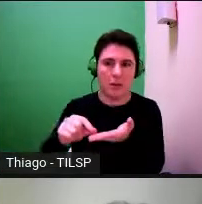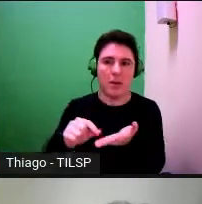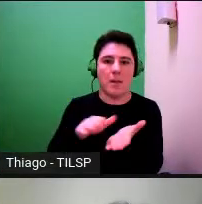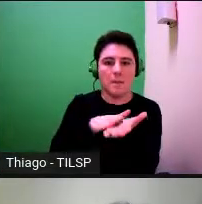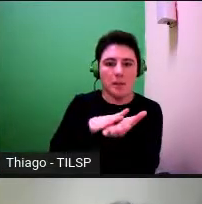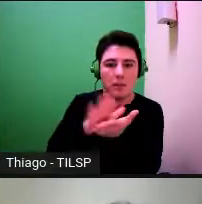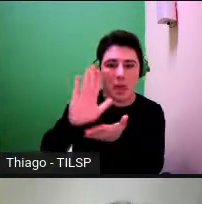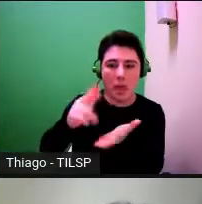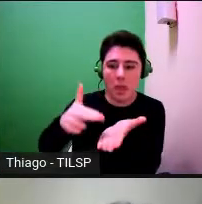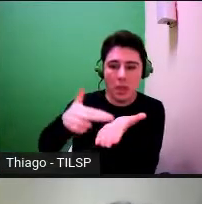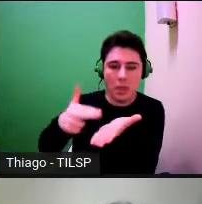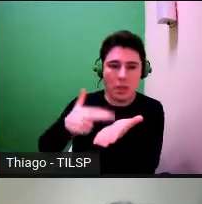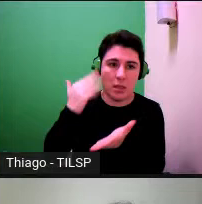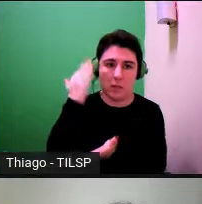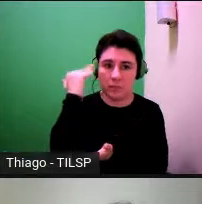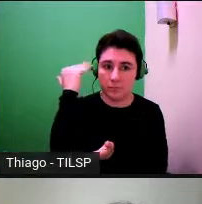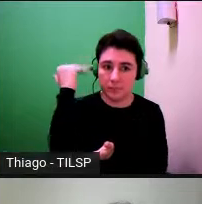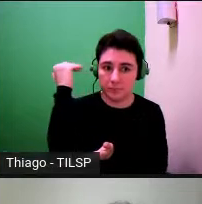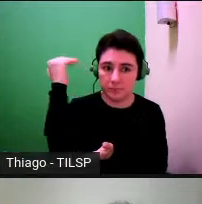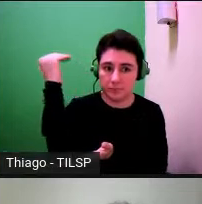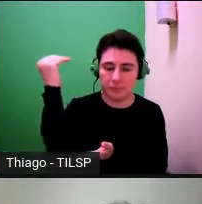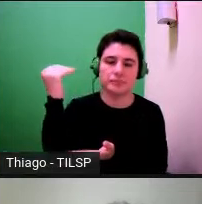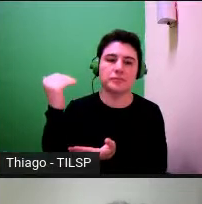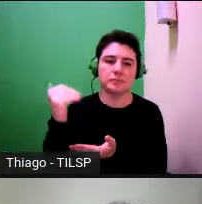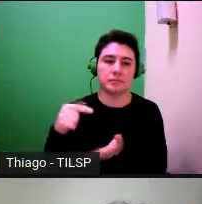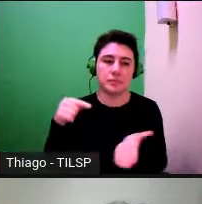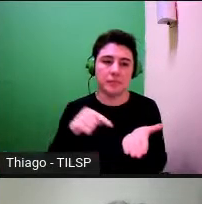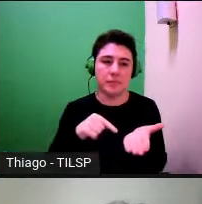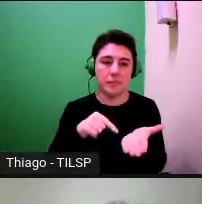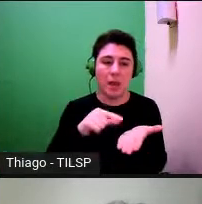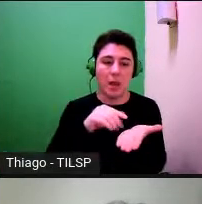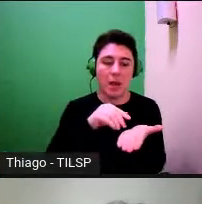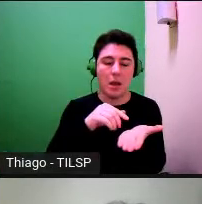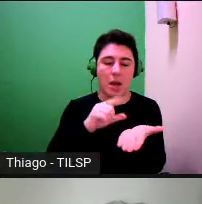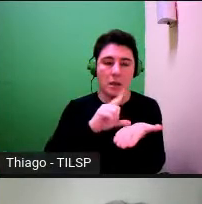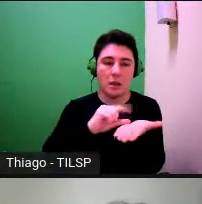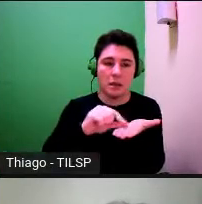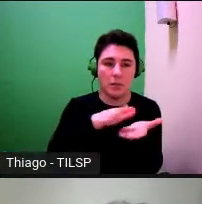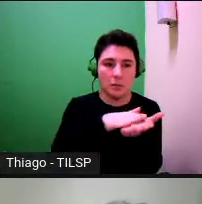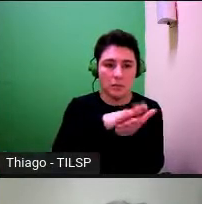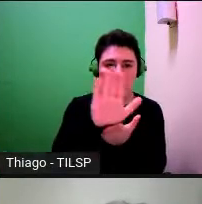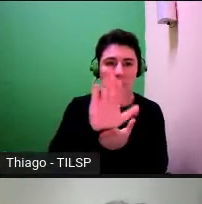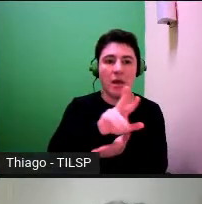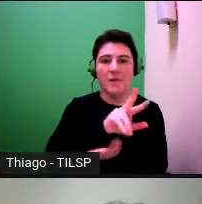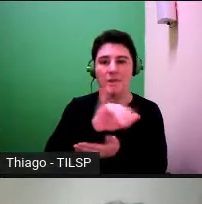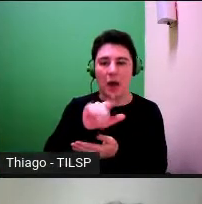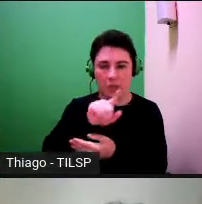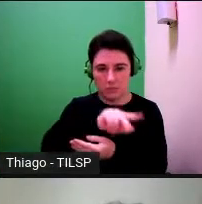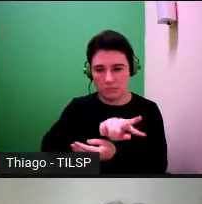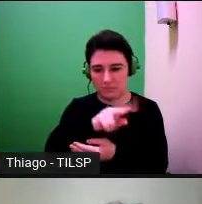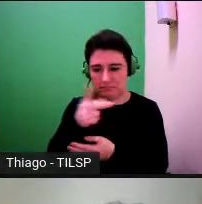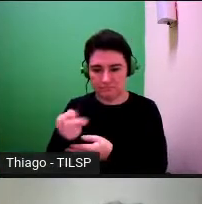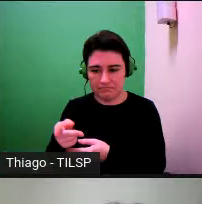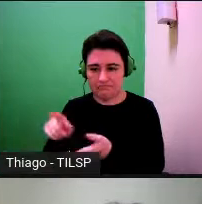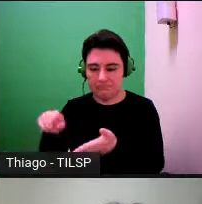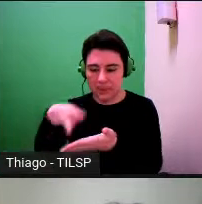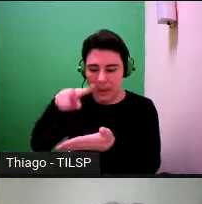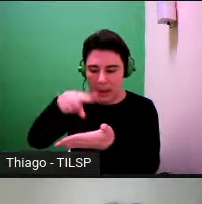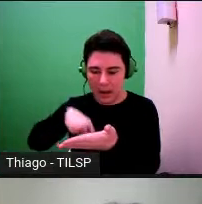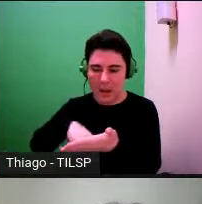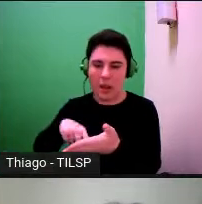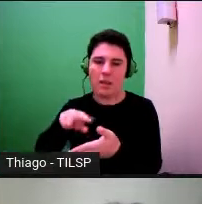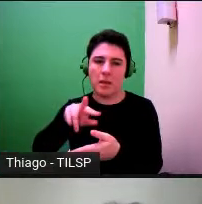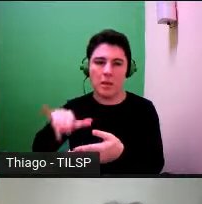conhecida e que um artigo científico publicado numa revista se passa para um texto de divulgação científica numa notícia numa